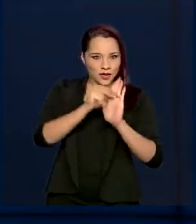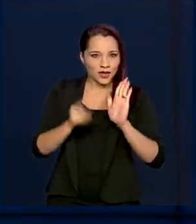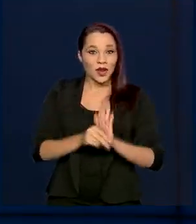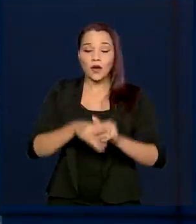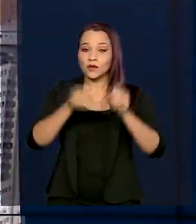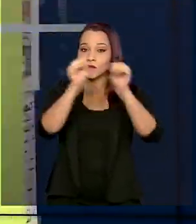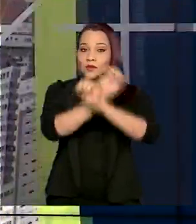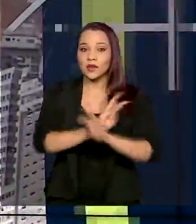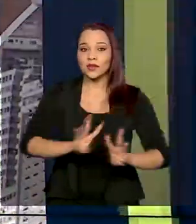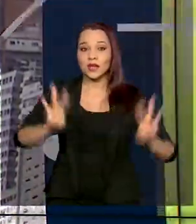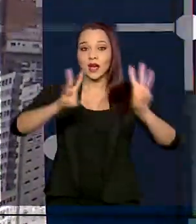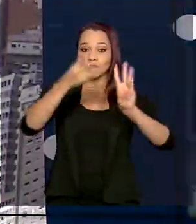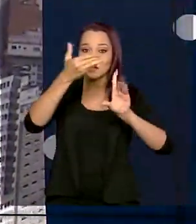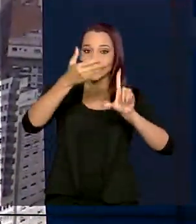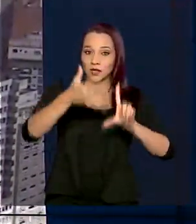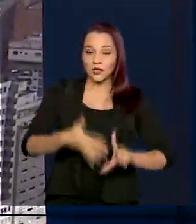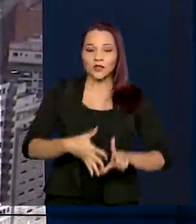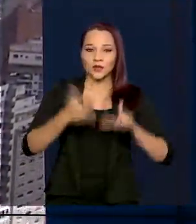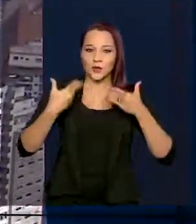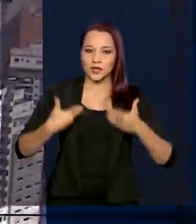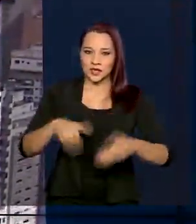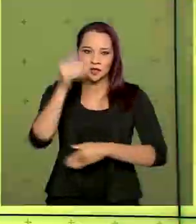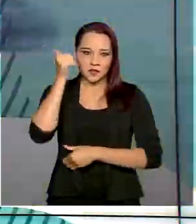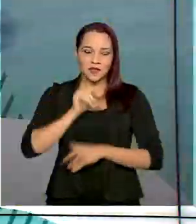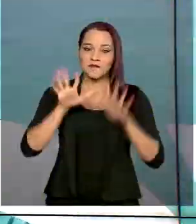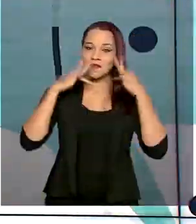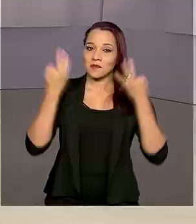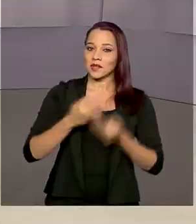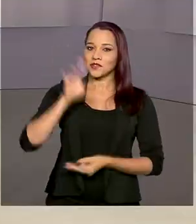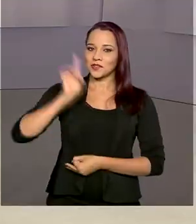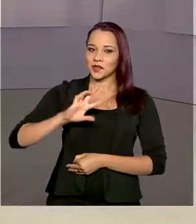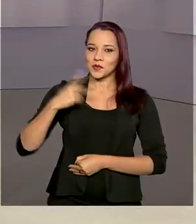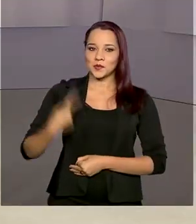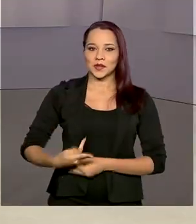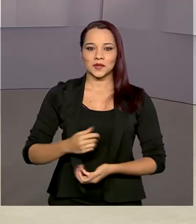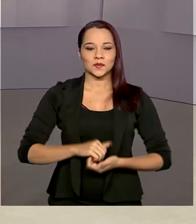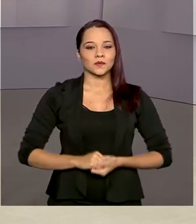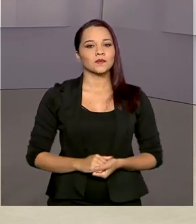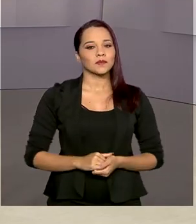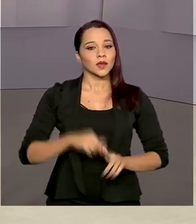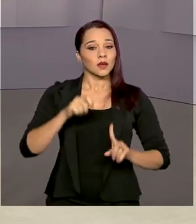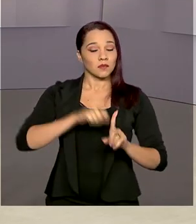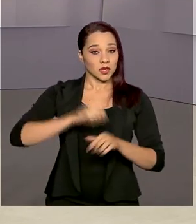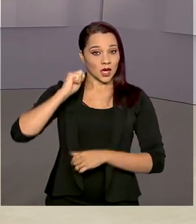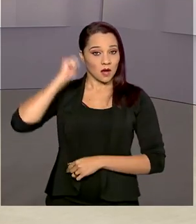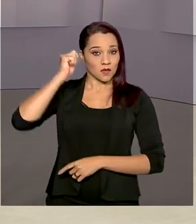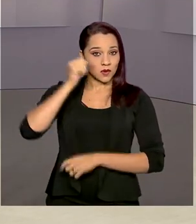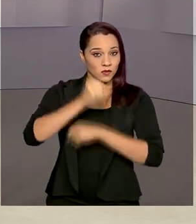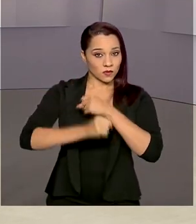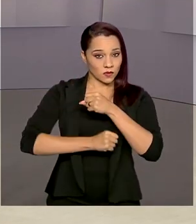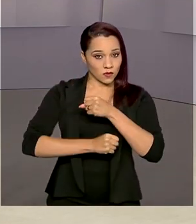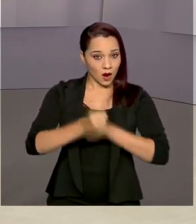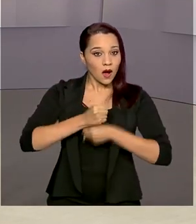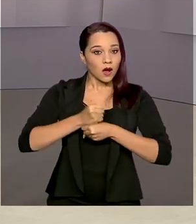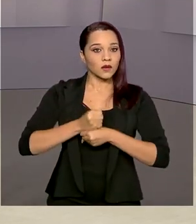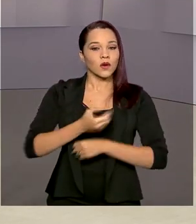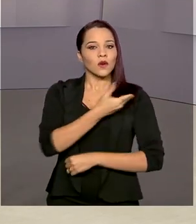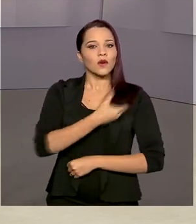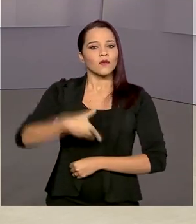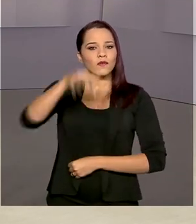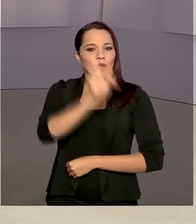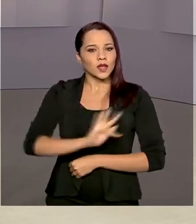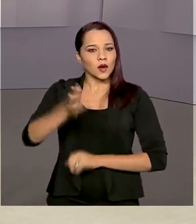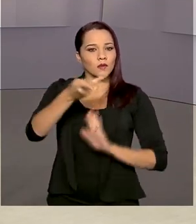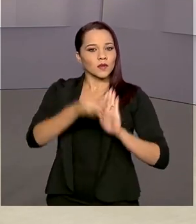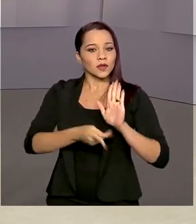site do Ministério da Mulher, da Família e dos Direitos Humanos. Em abril deste ano, o governo federal lançou um plano